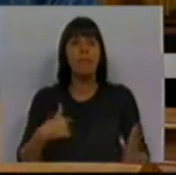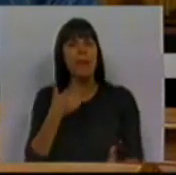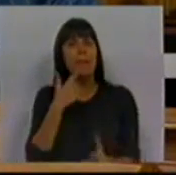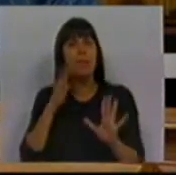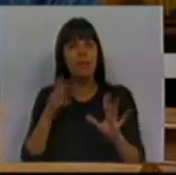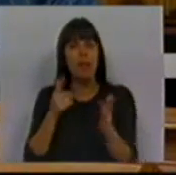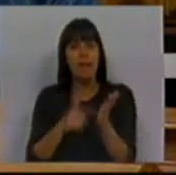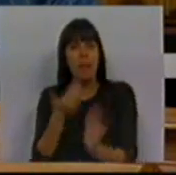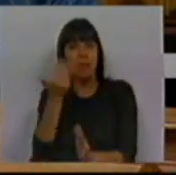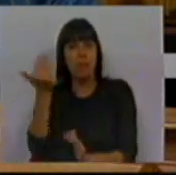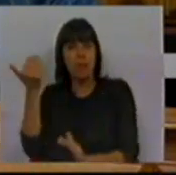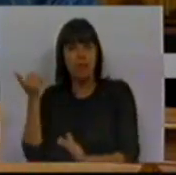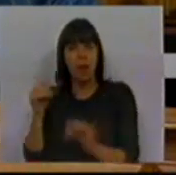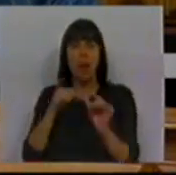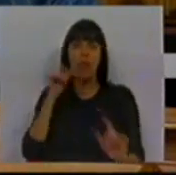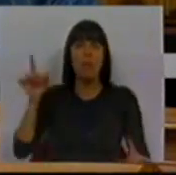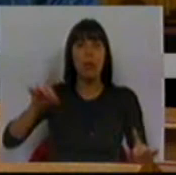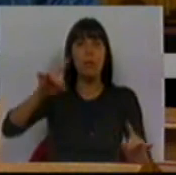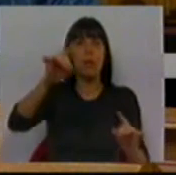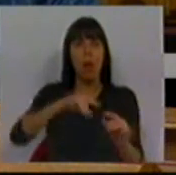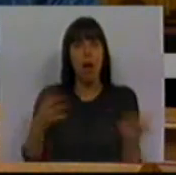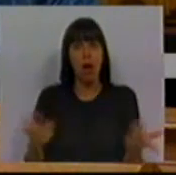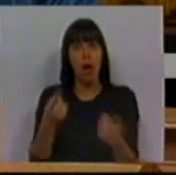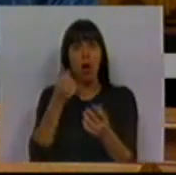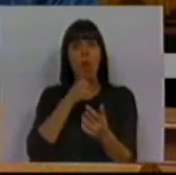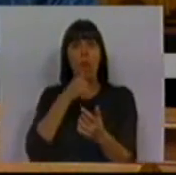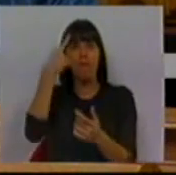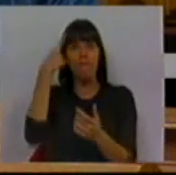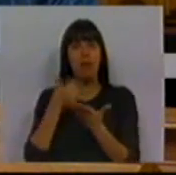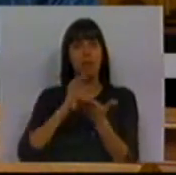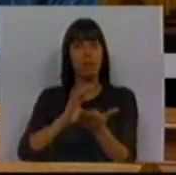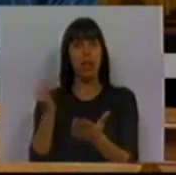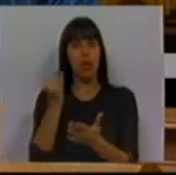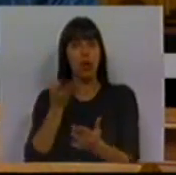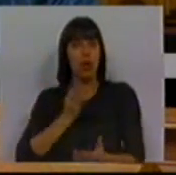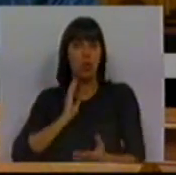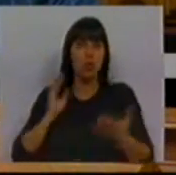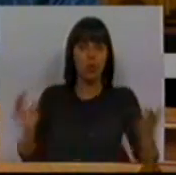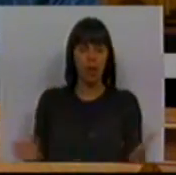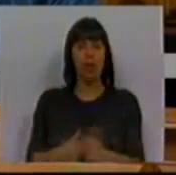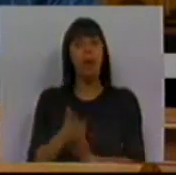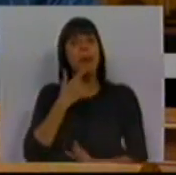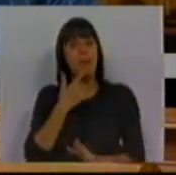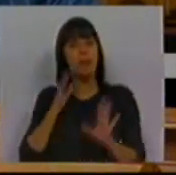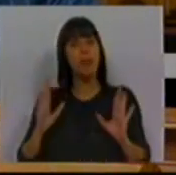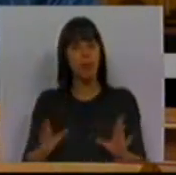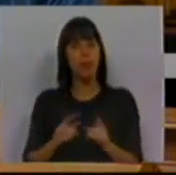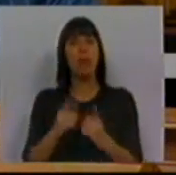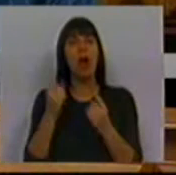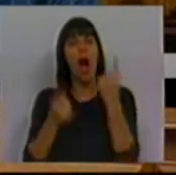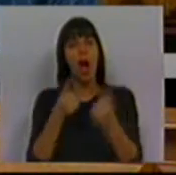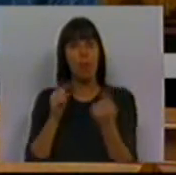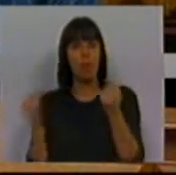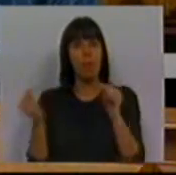Percebendo as fragilidades, o sistemático subfinanciamento a que as instituições estão sujeitas. Percebendo-se, inclusive, é que em alguns